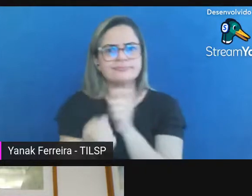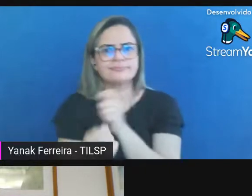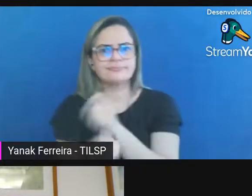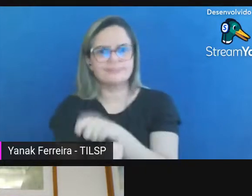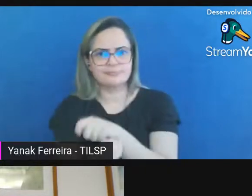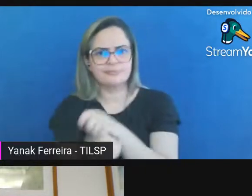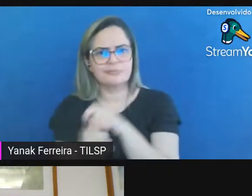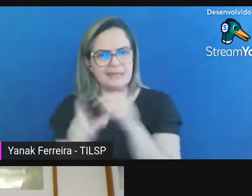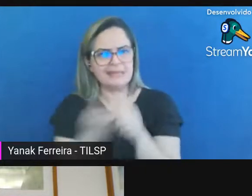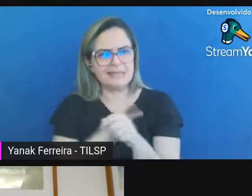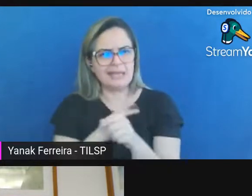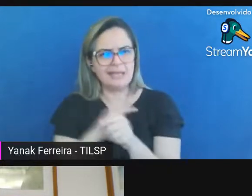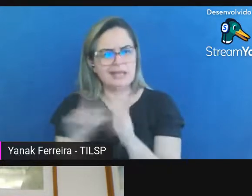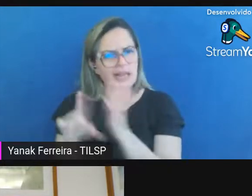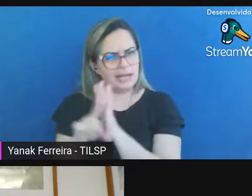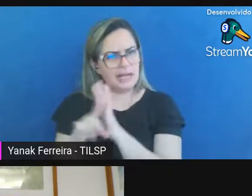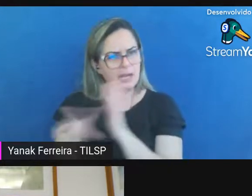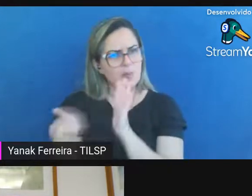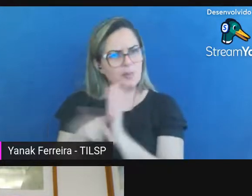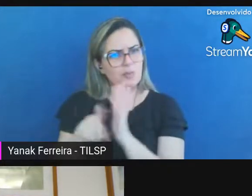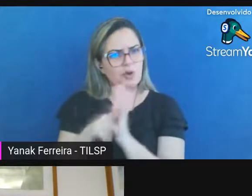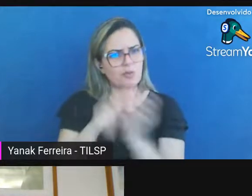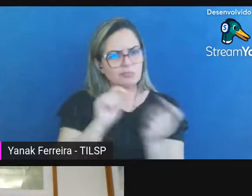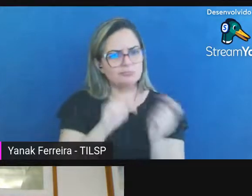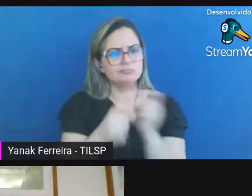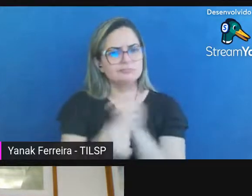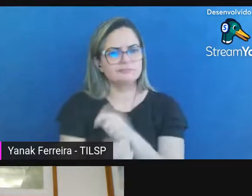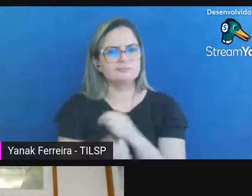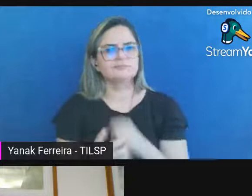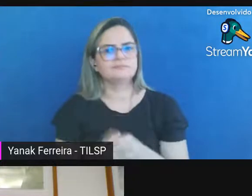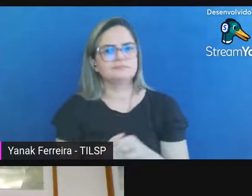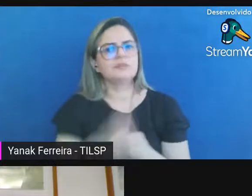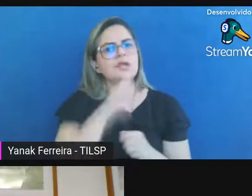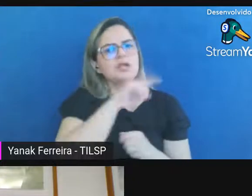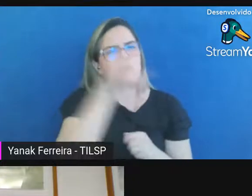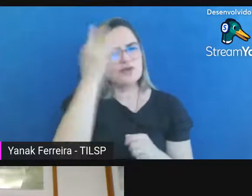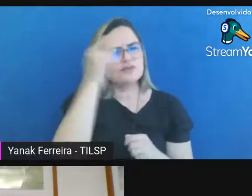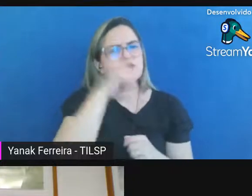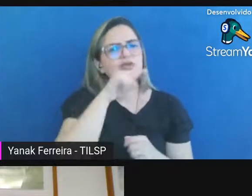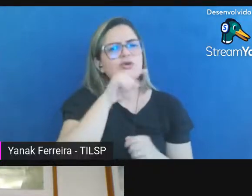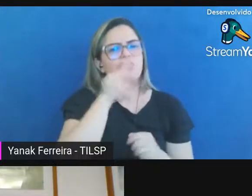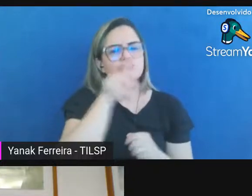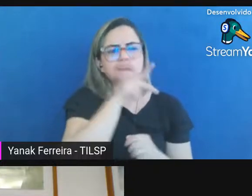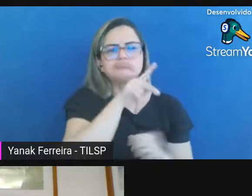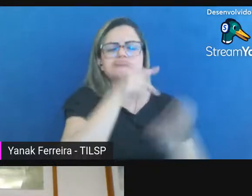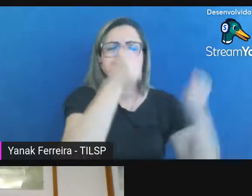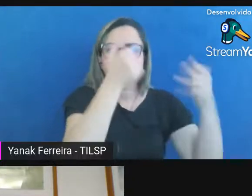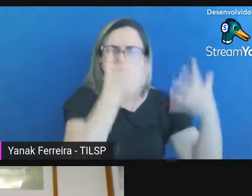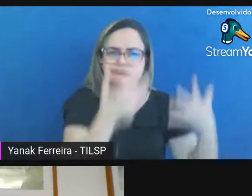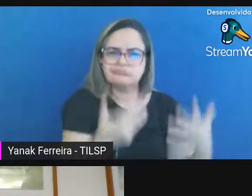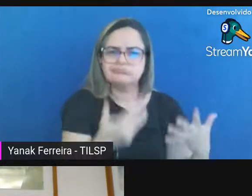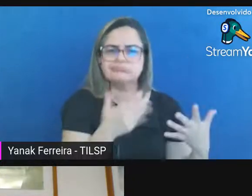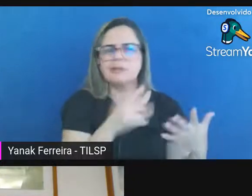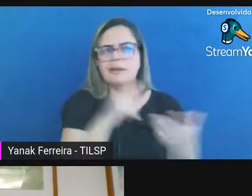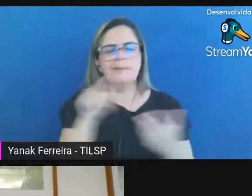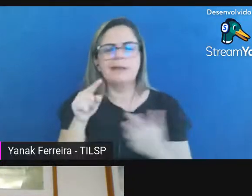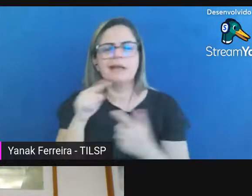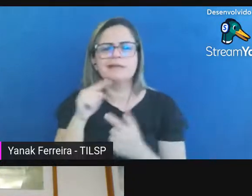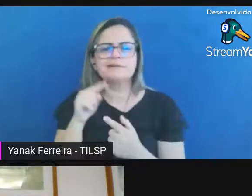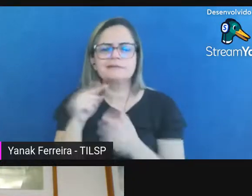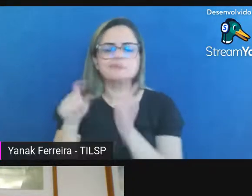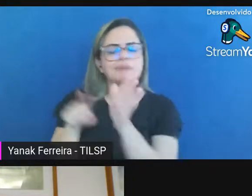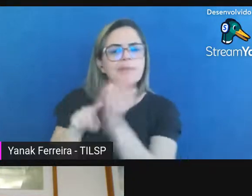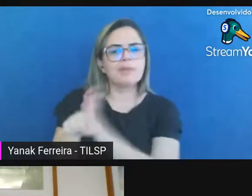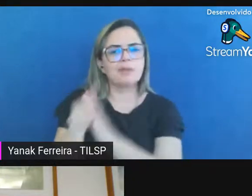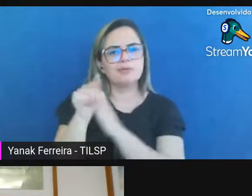eu sei que o professor enfatizou aí algumas normativas e tudo mas de forma objetiva quais seriam